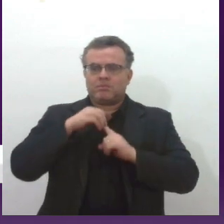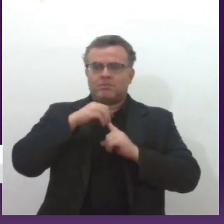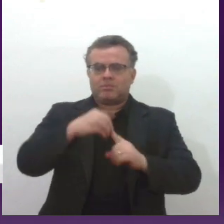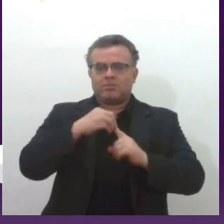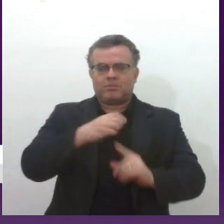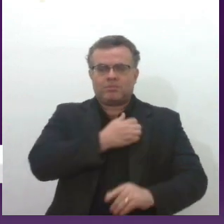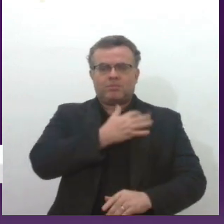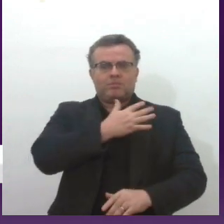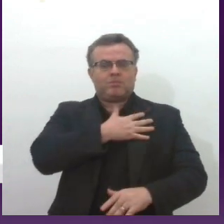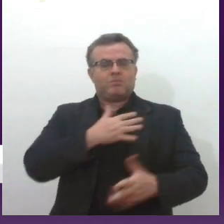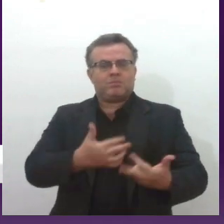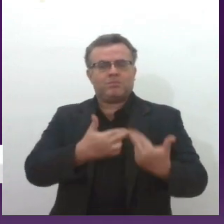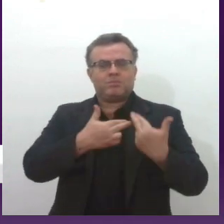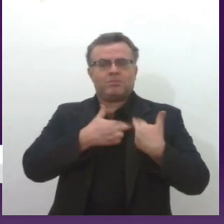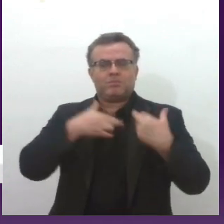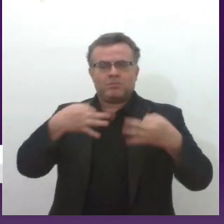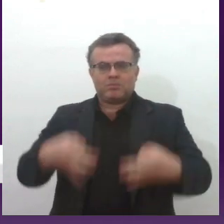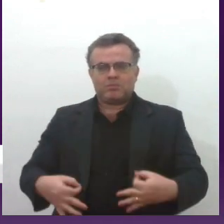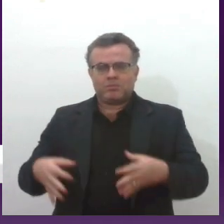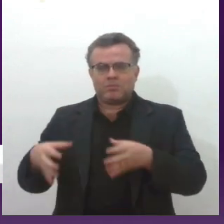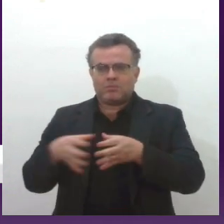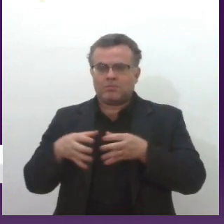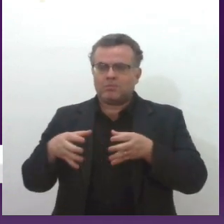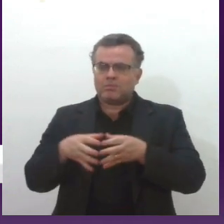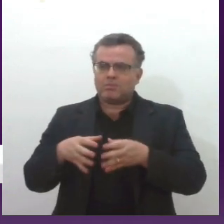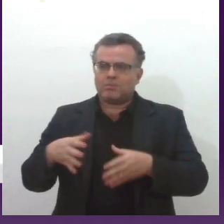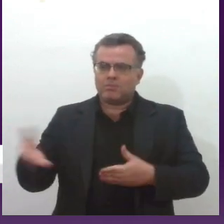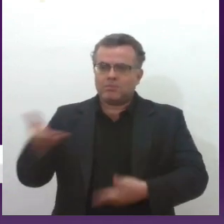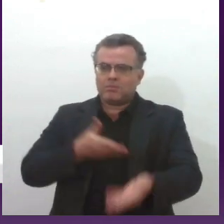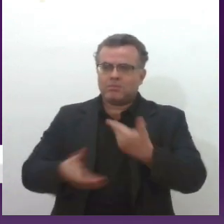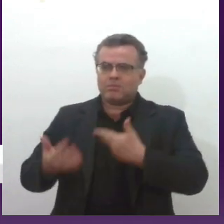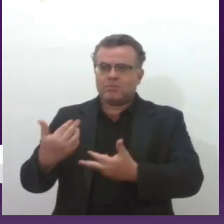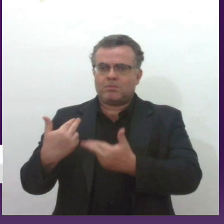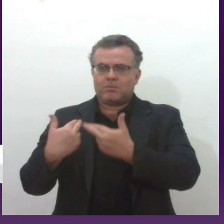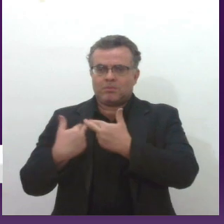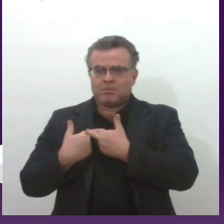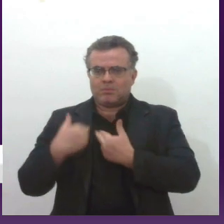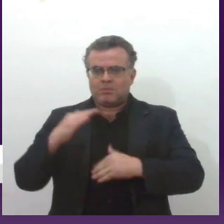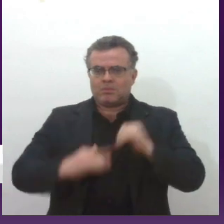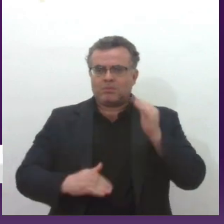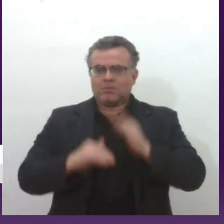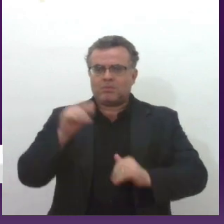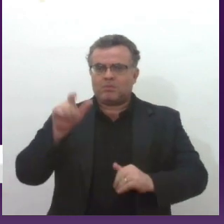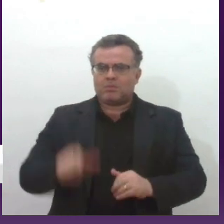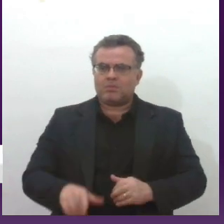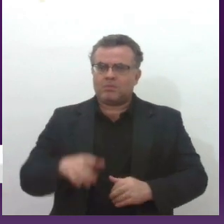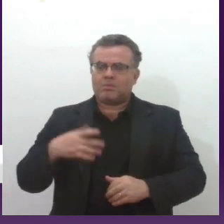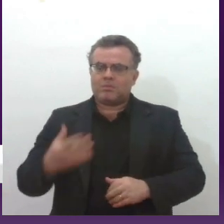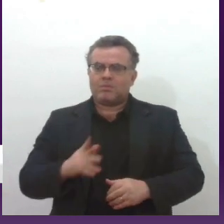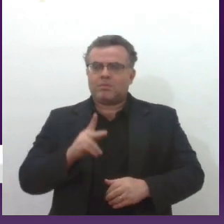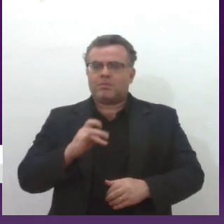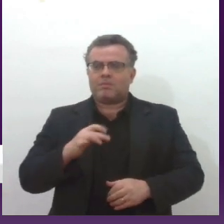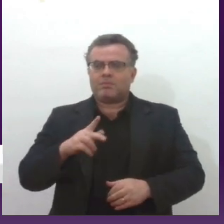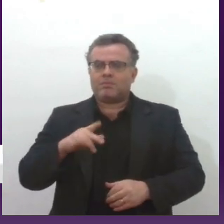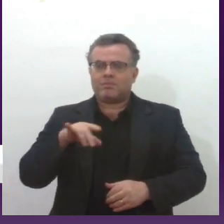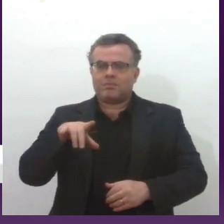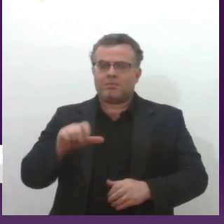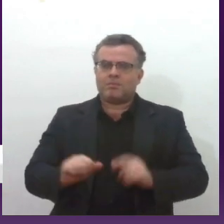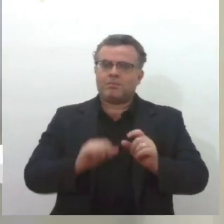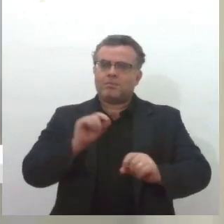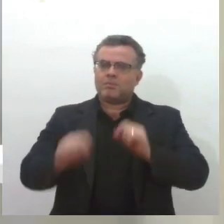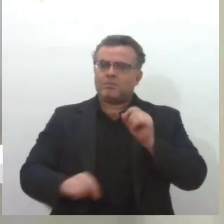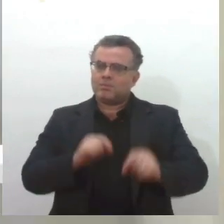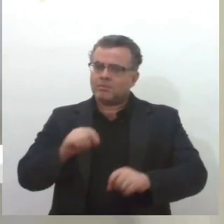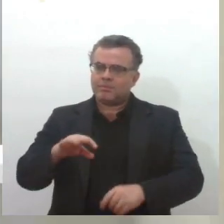assim, de unidade operacional, eu divido a responsabilidade com uma especializada que é a capitã Priscila, que ela comanda o Pelotão de Polícia